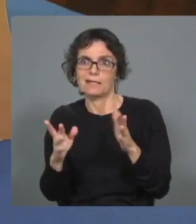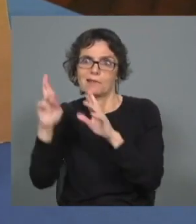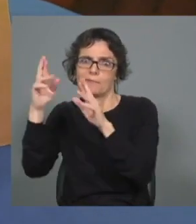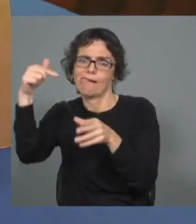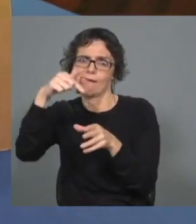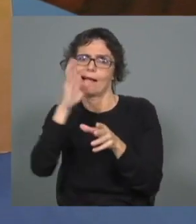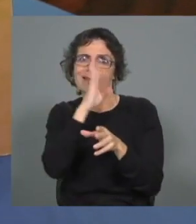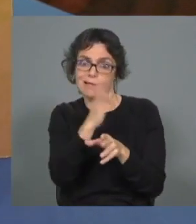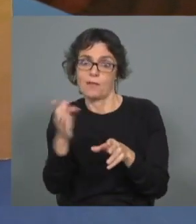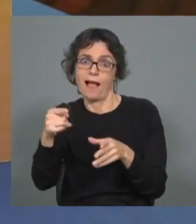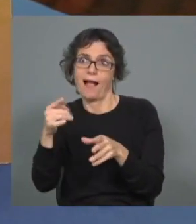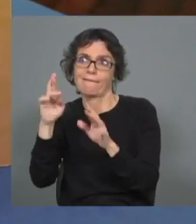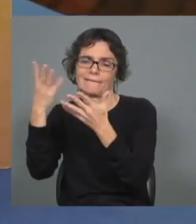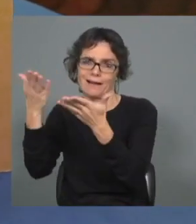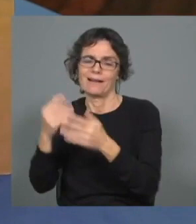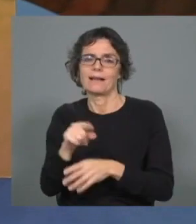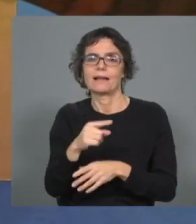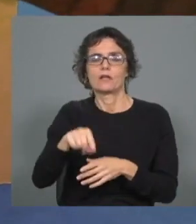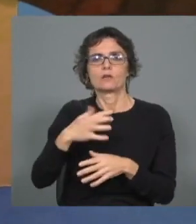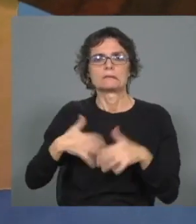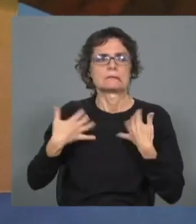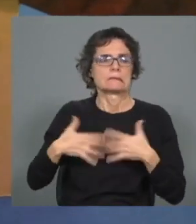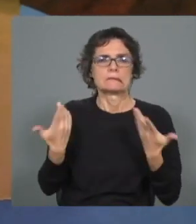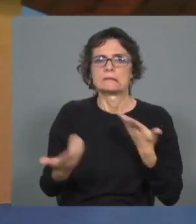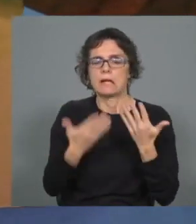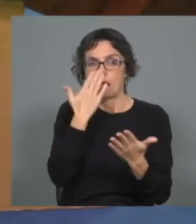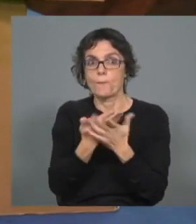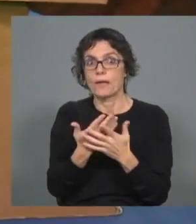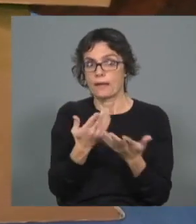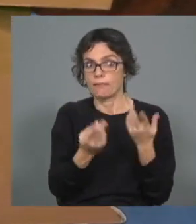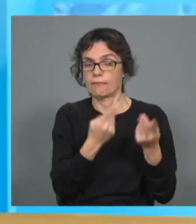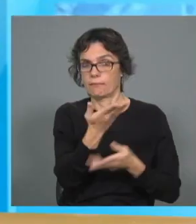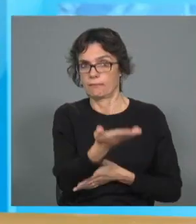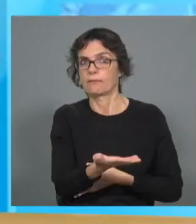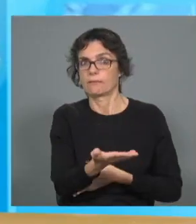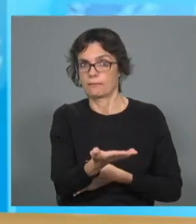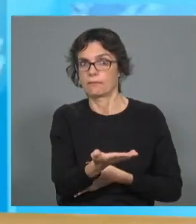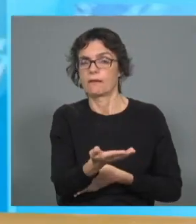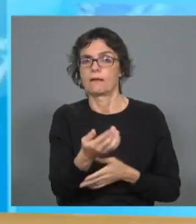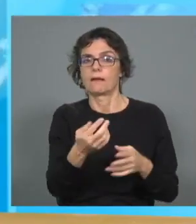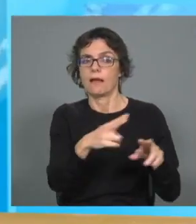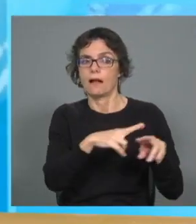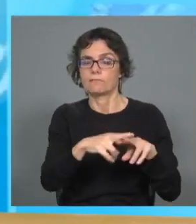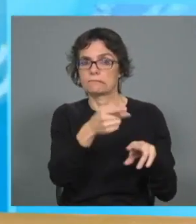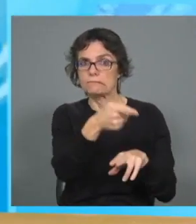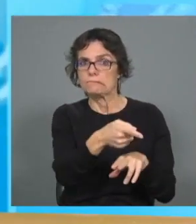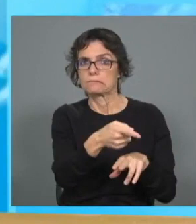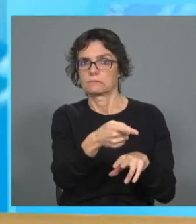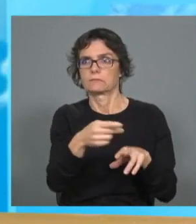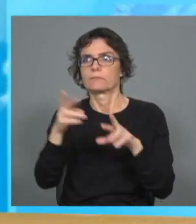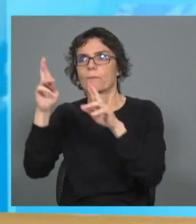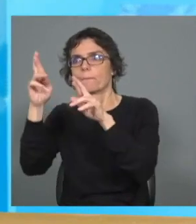Porque vivemos muito inquietas com todo o diagnóstico que o diagnóstico é conhecido, mas com uma grande esperança,